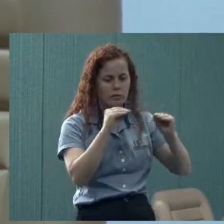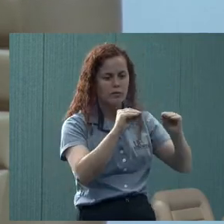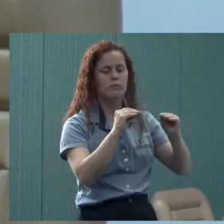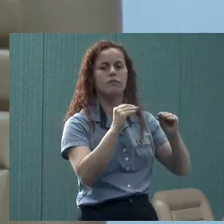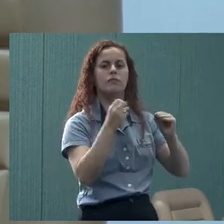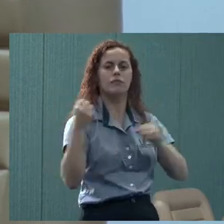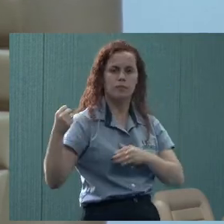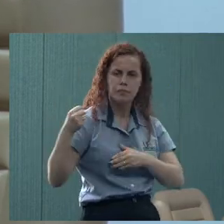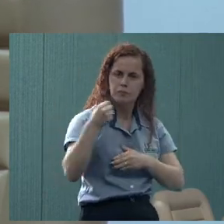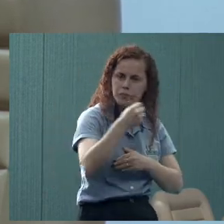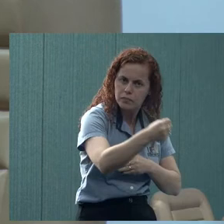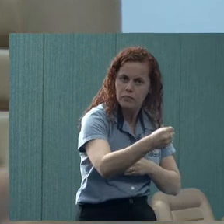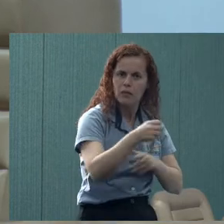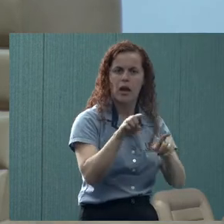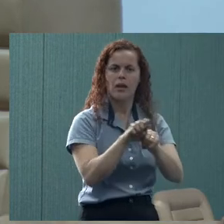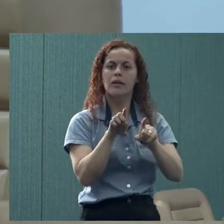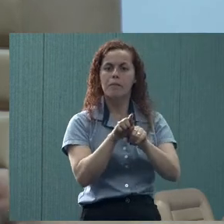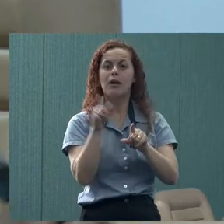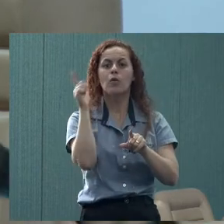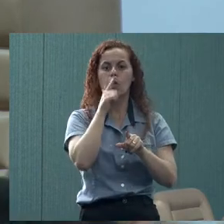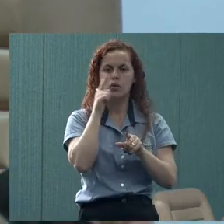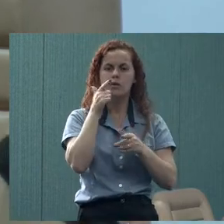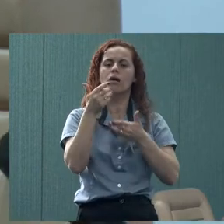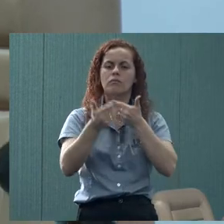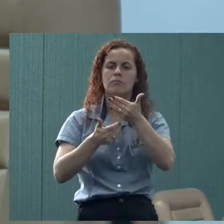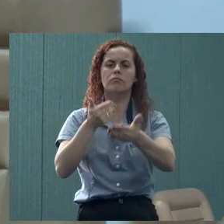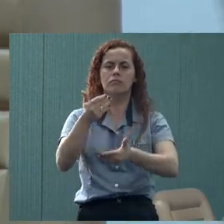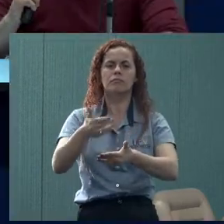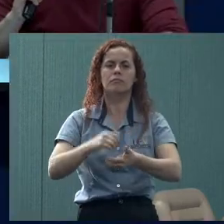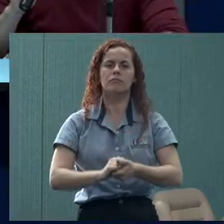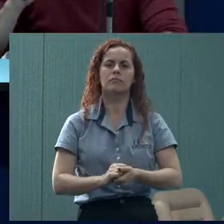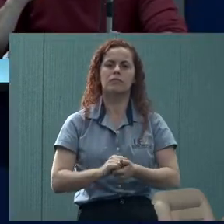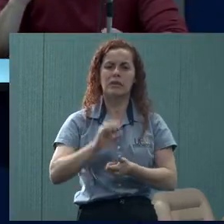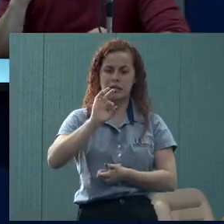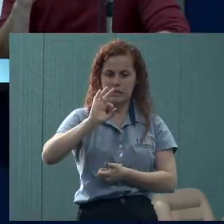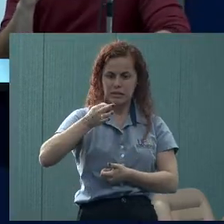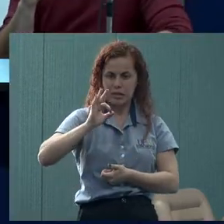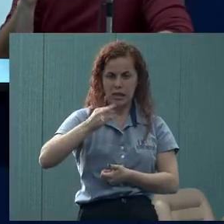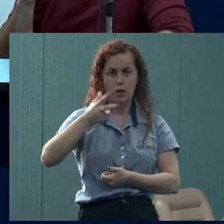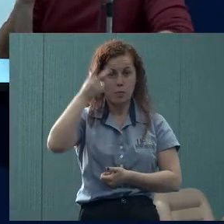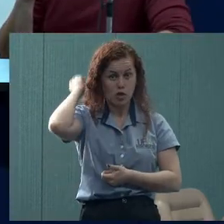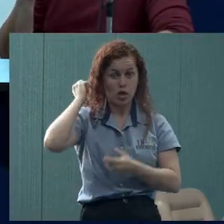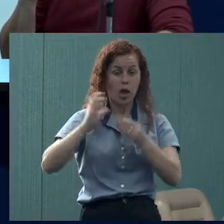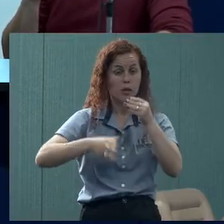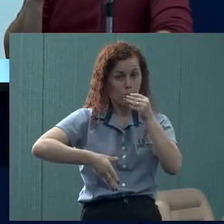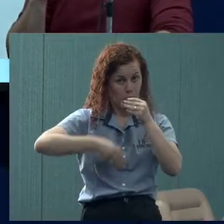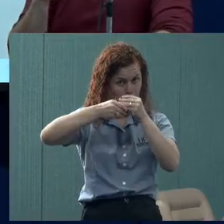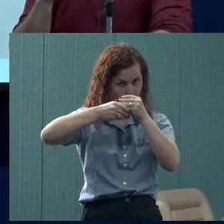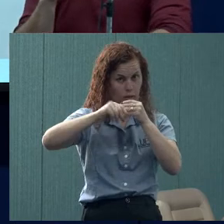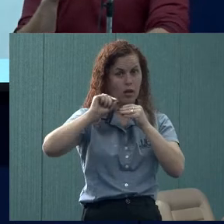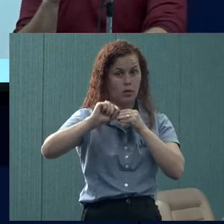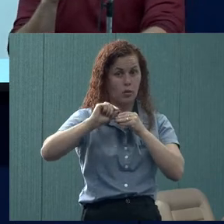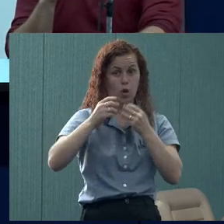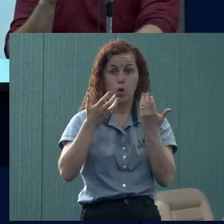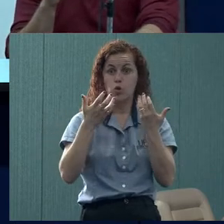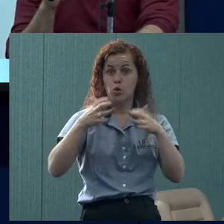manejado ali, ele também pode fazer esse acompanhamento. Michelle, e só complementando, a gente não quer restringir o acesso